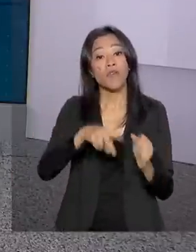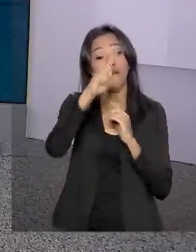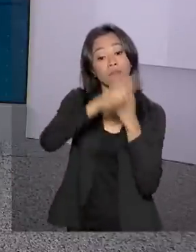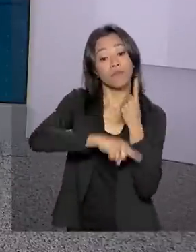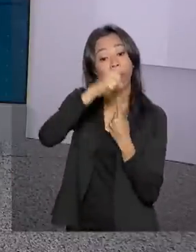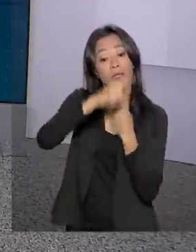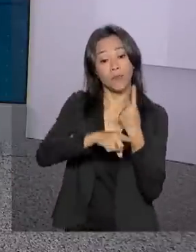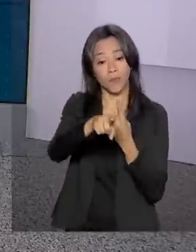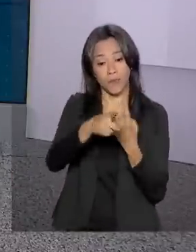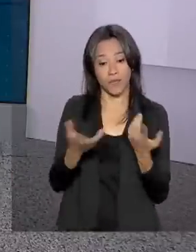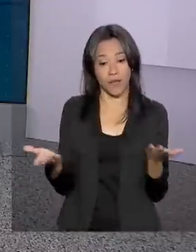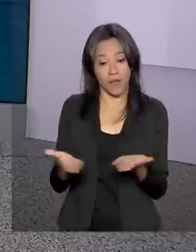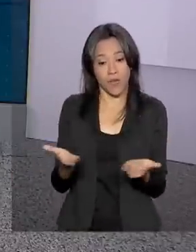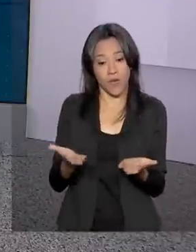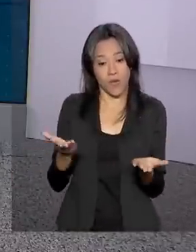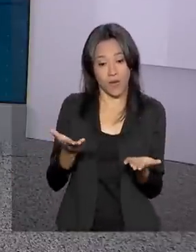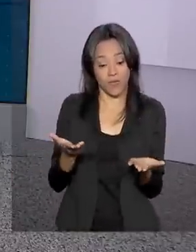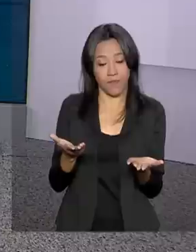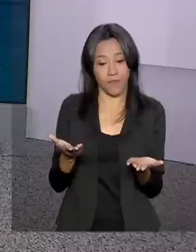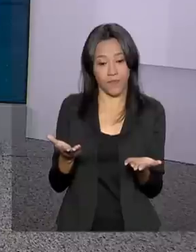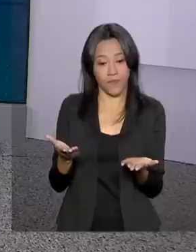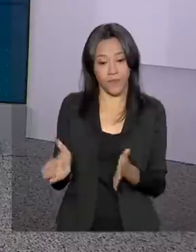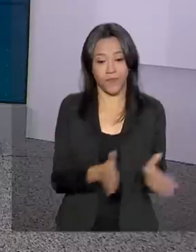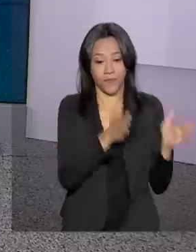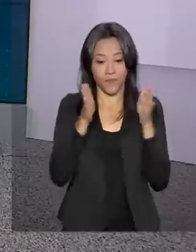e máximas. A gente troca agora o mapa. Vamos lá.